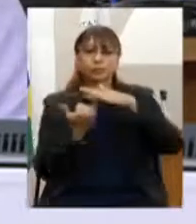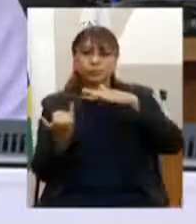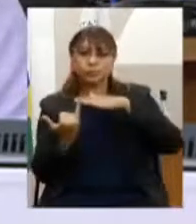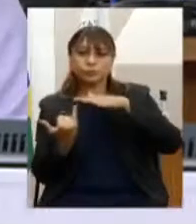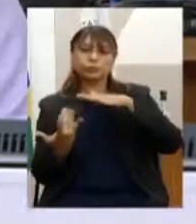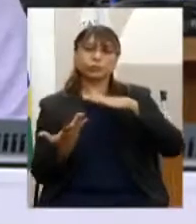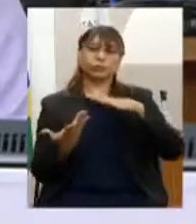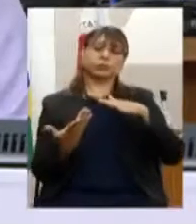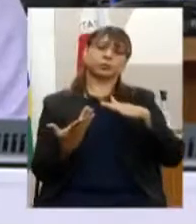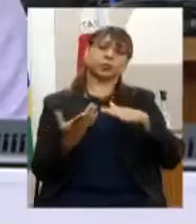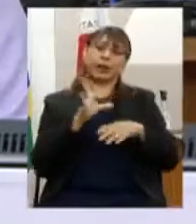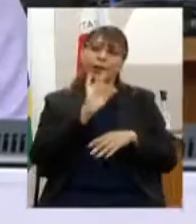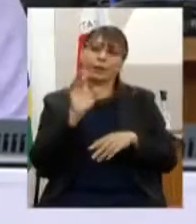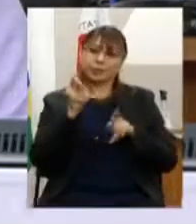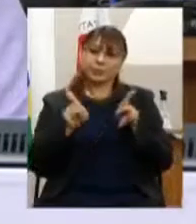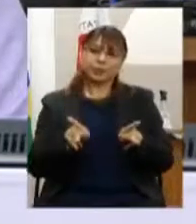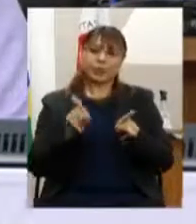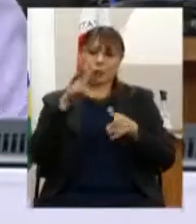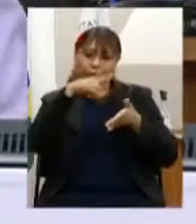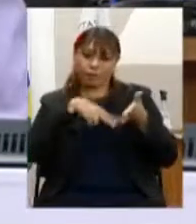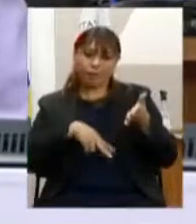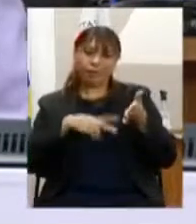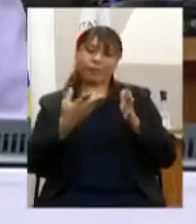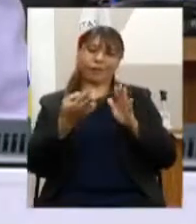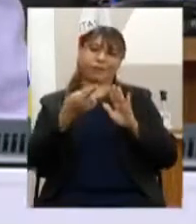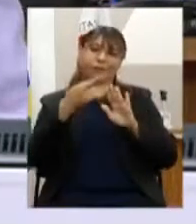relatores de cada uma das temáticas